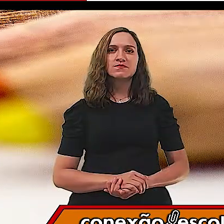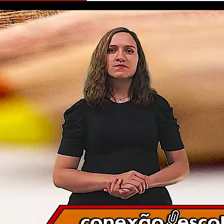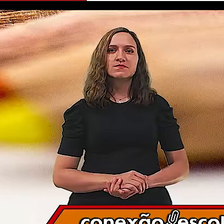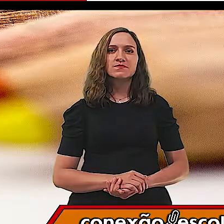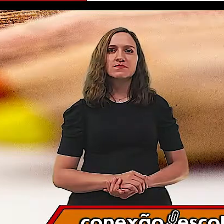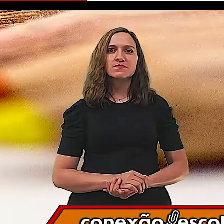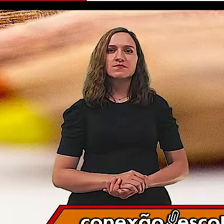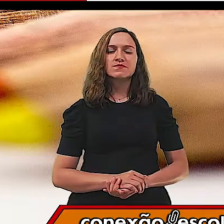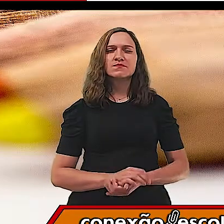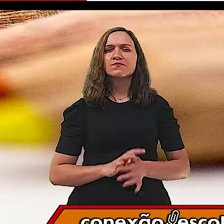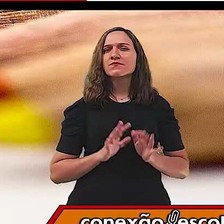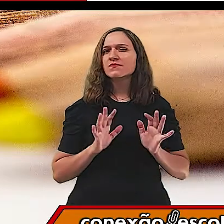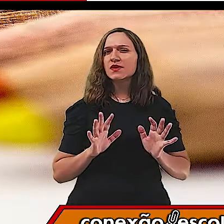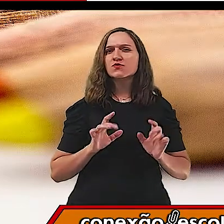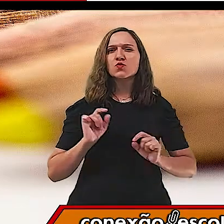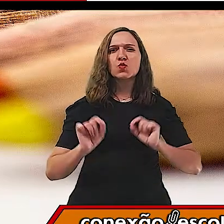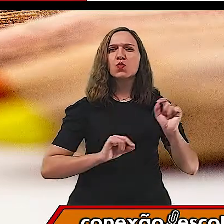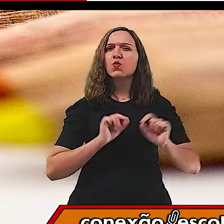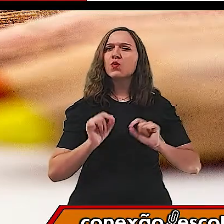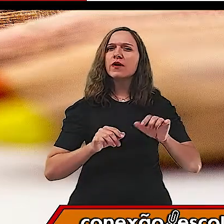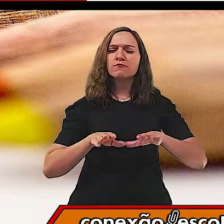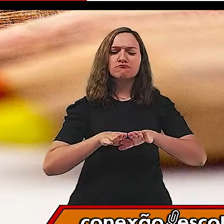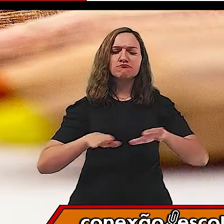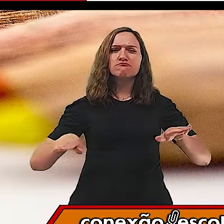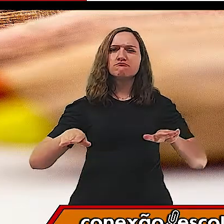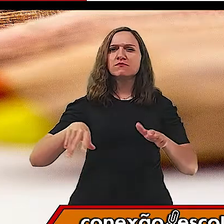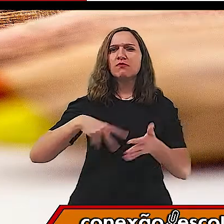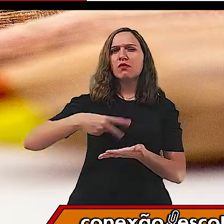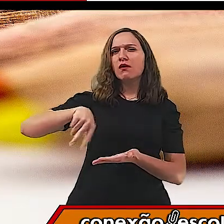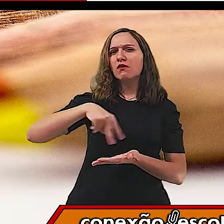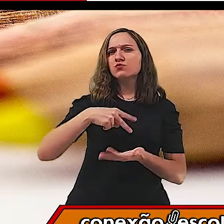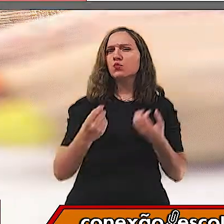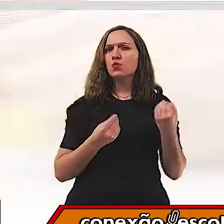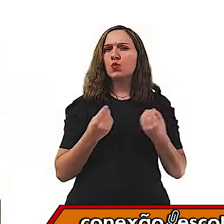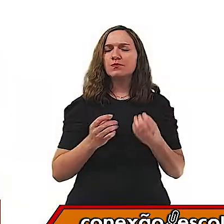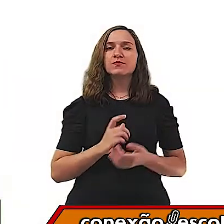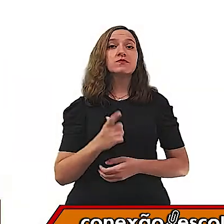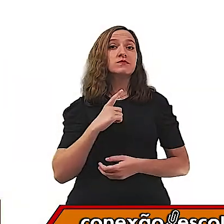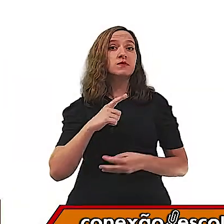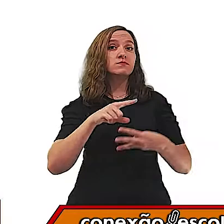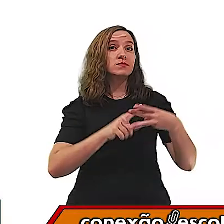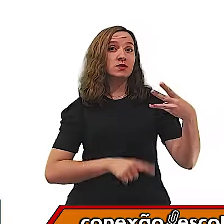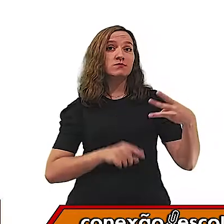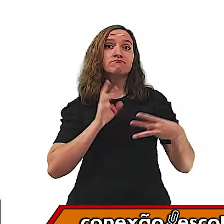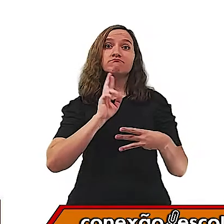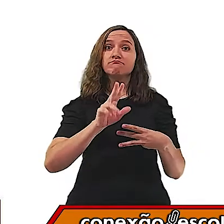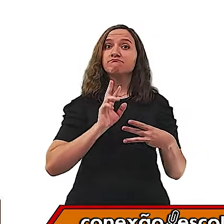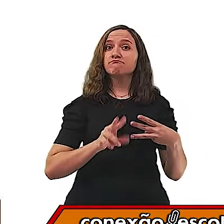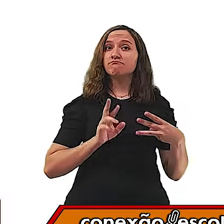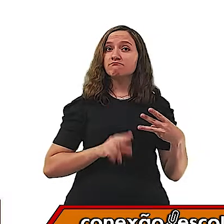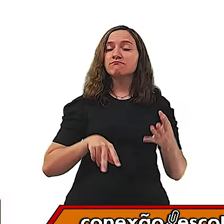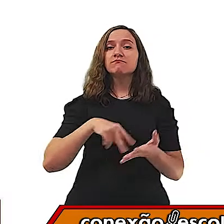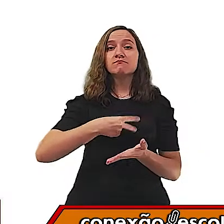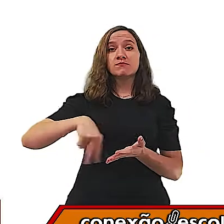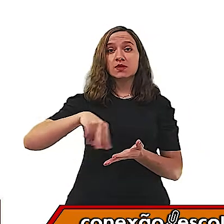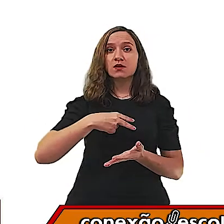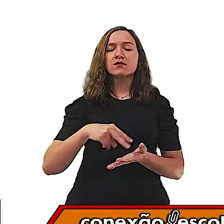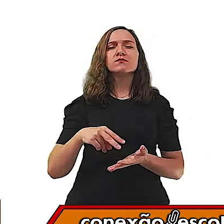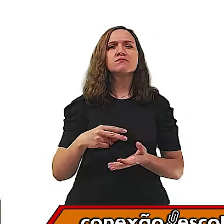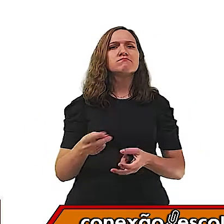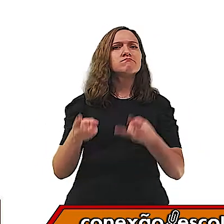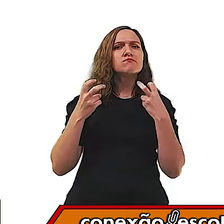O que seria níveis de dança? Existem três níveis em dança que levam em